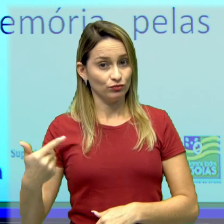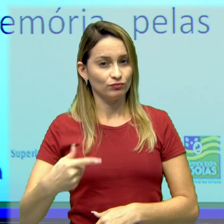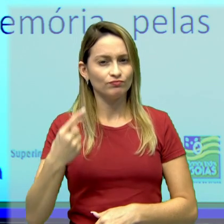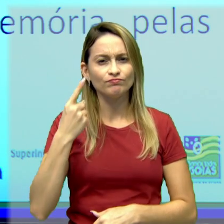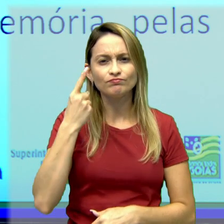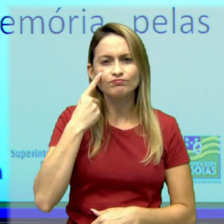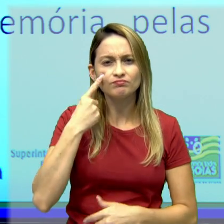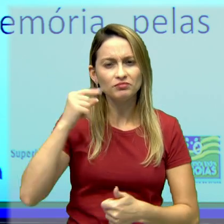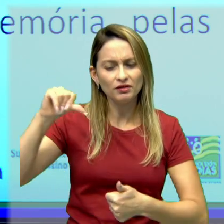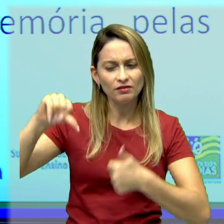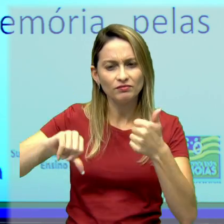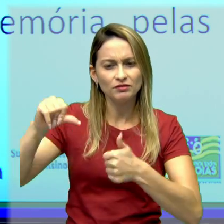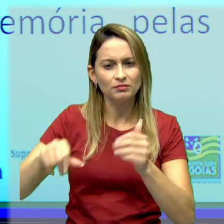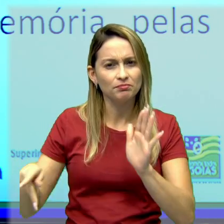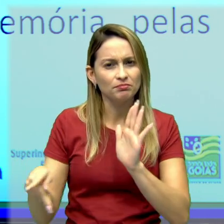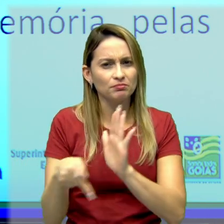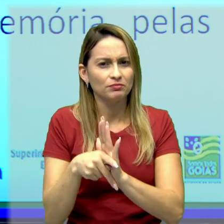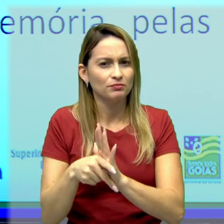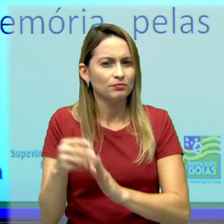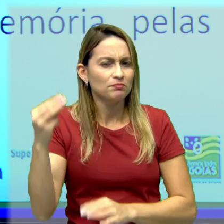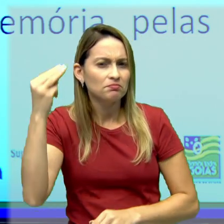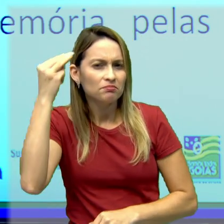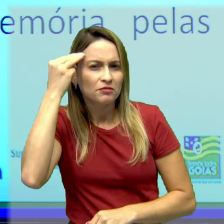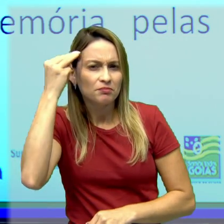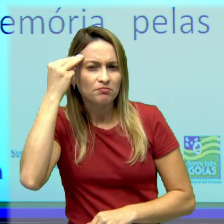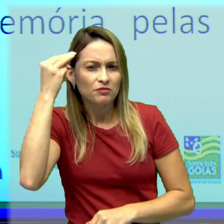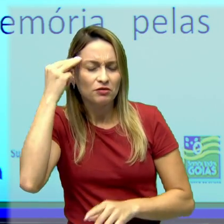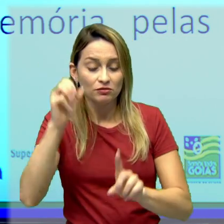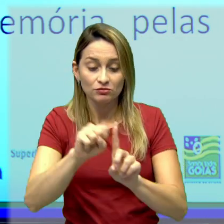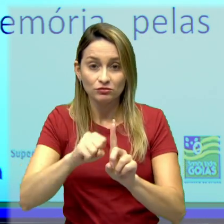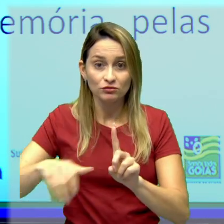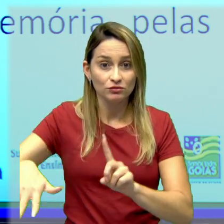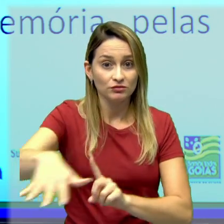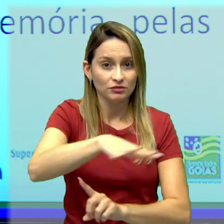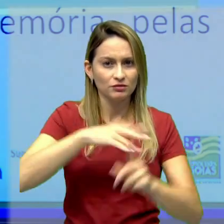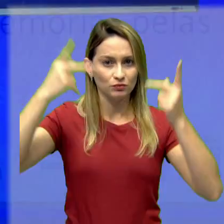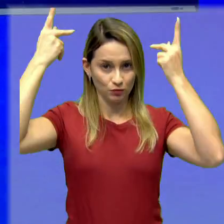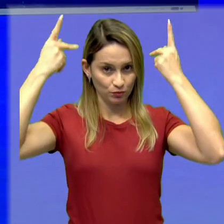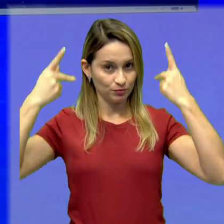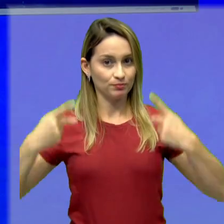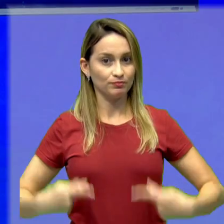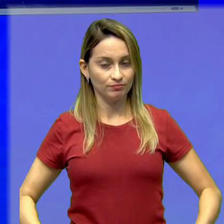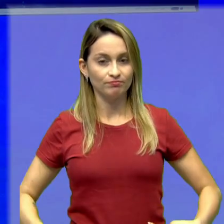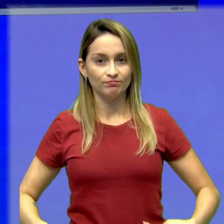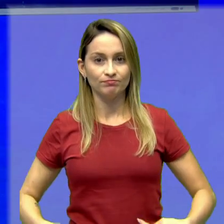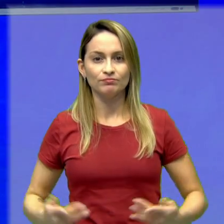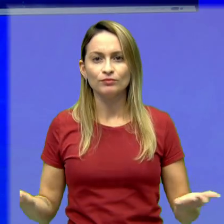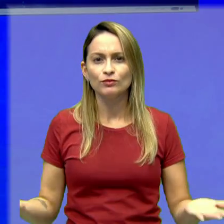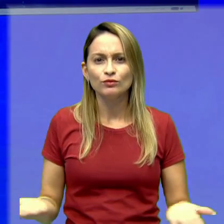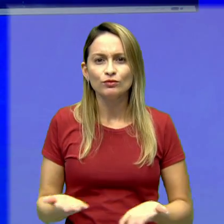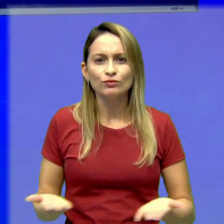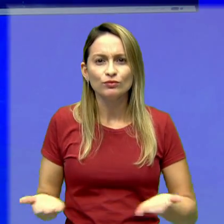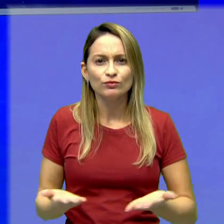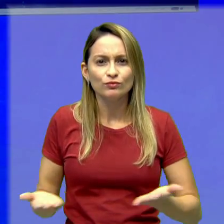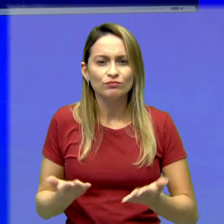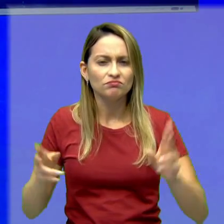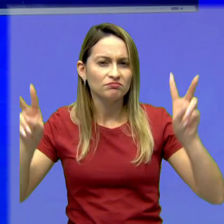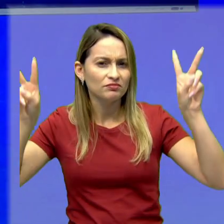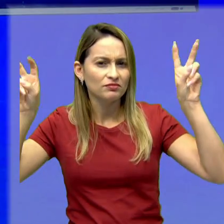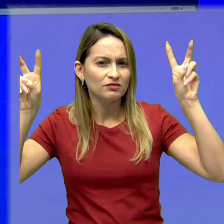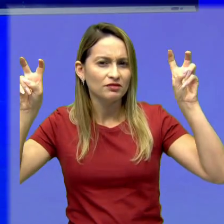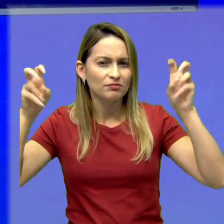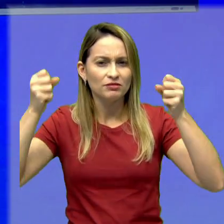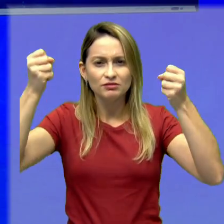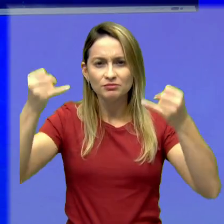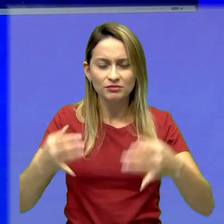é analisar a produção da memória pelas sociedades humanas. Então hoje nós vamos falar sobre um tema que diz respeito à